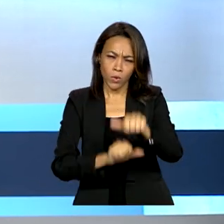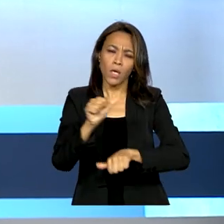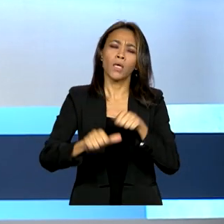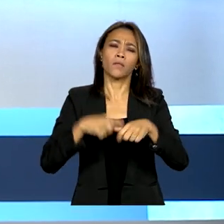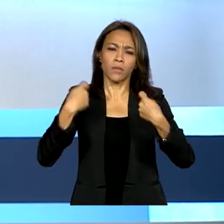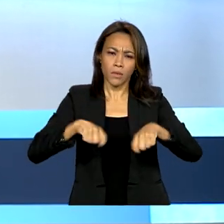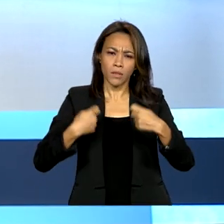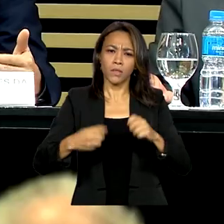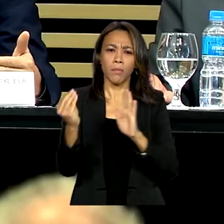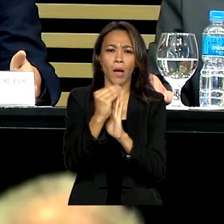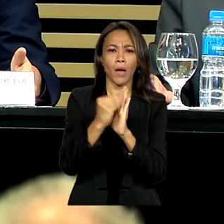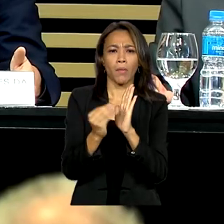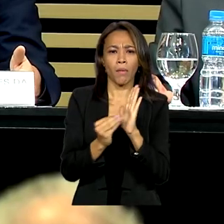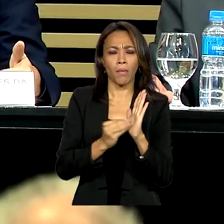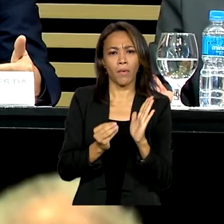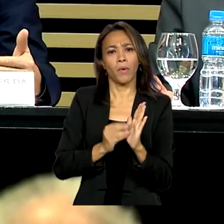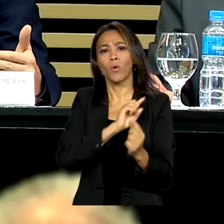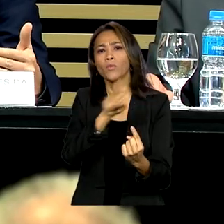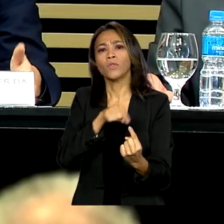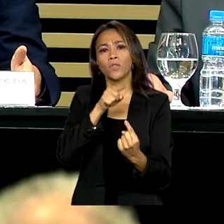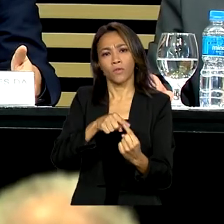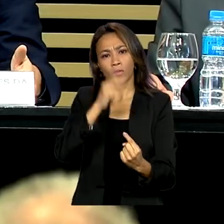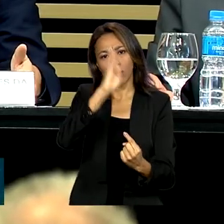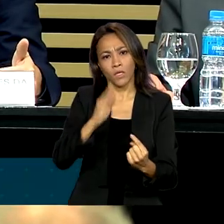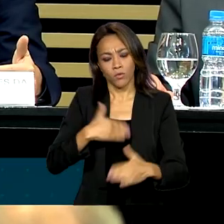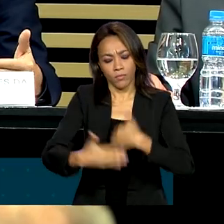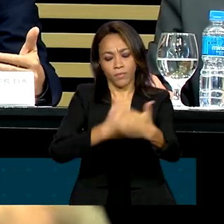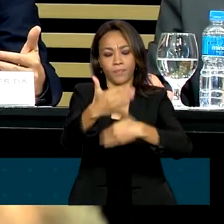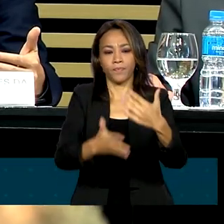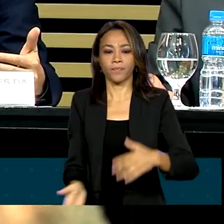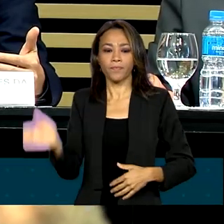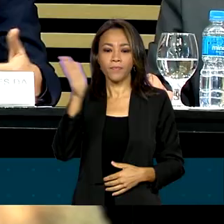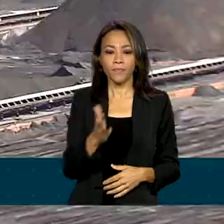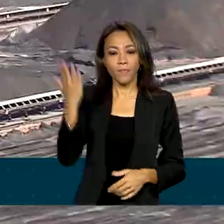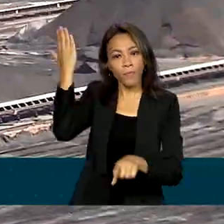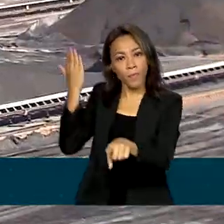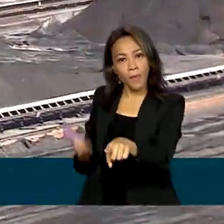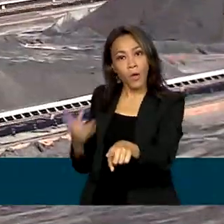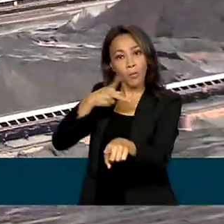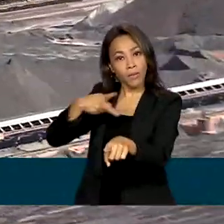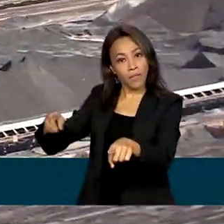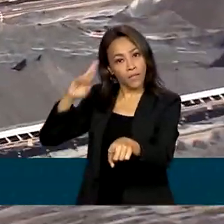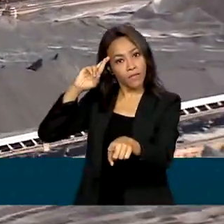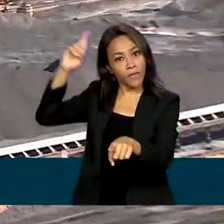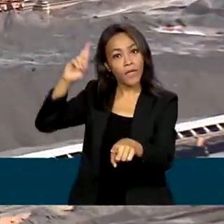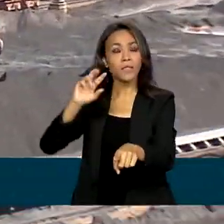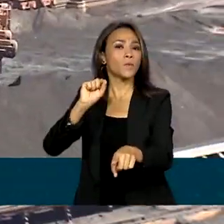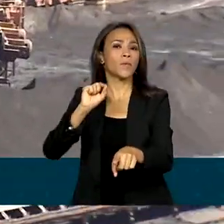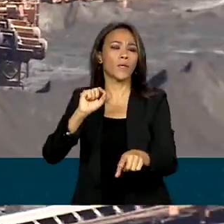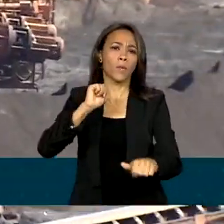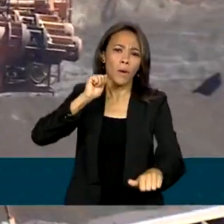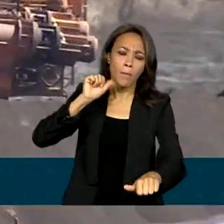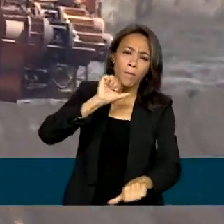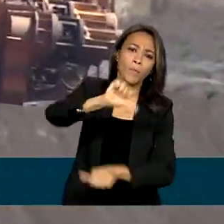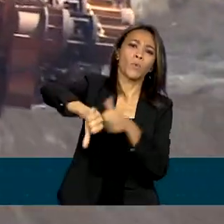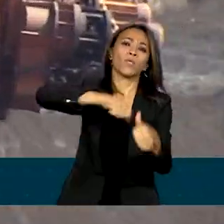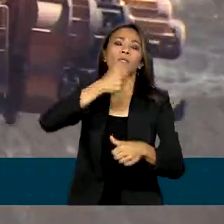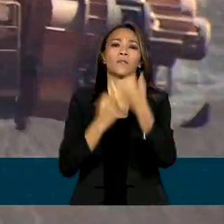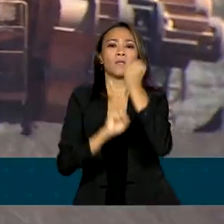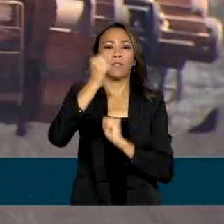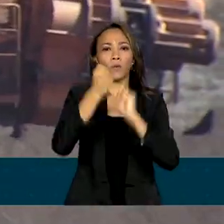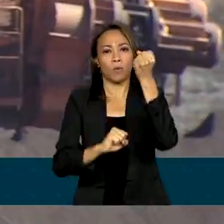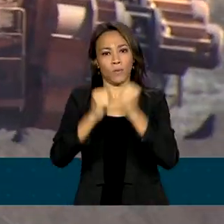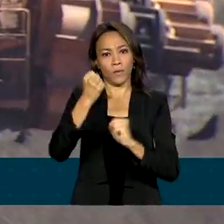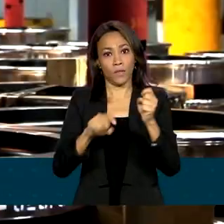volte a crescer. O presidente da Fiesp defendeu o investimento na indústria de transformação e afirmou que, além da